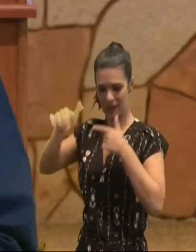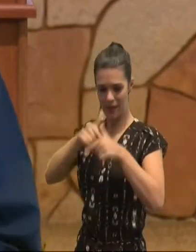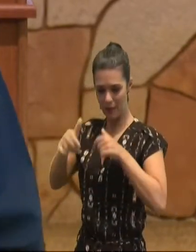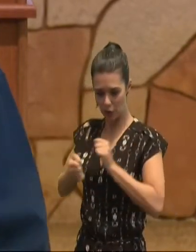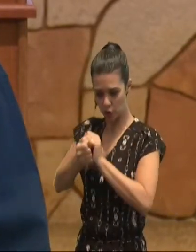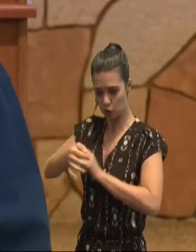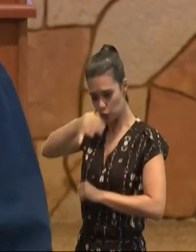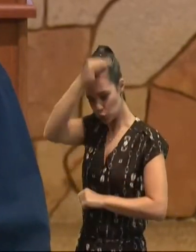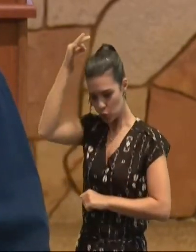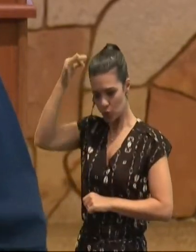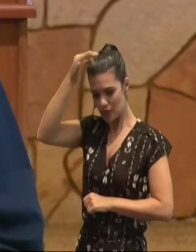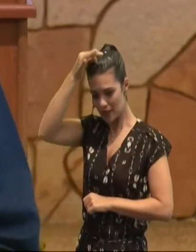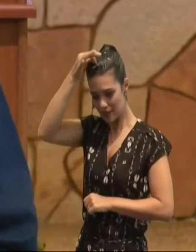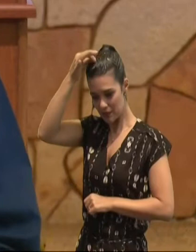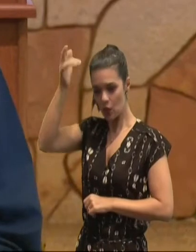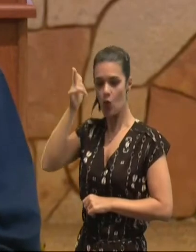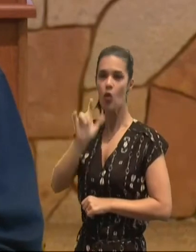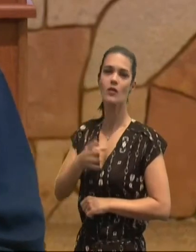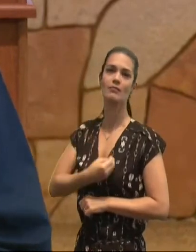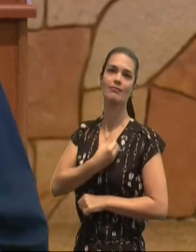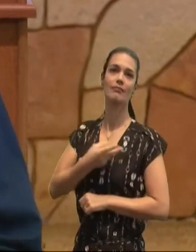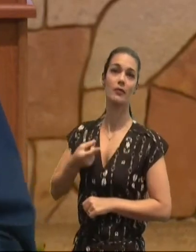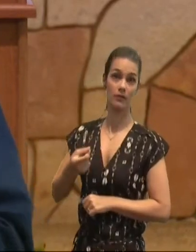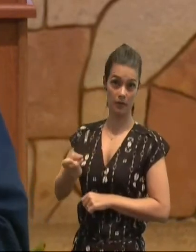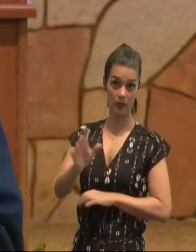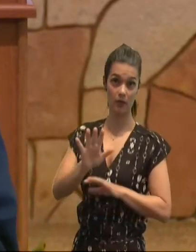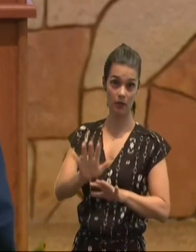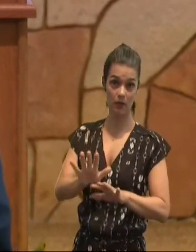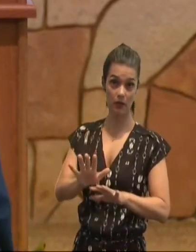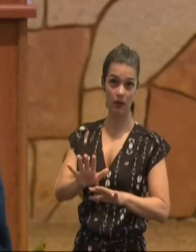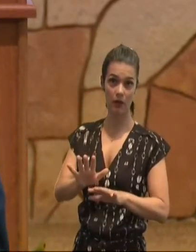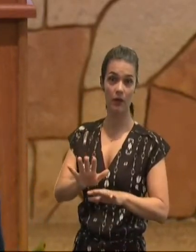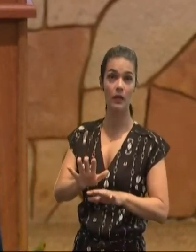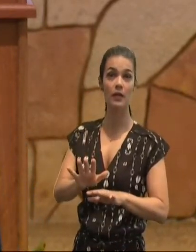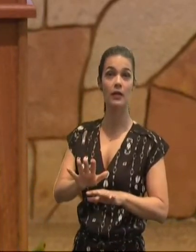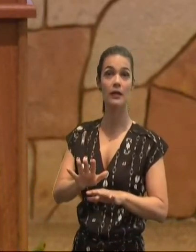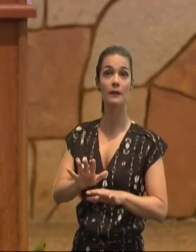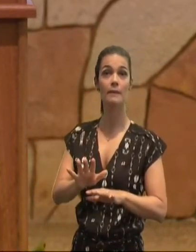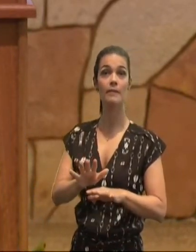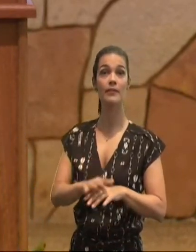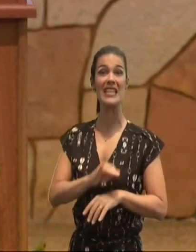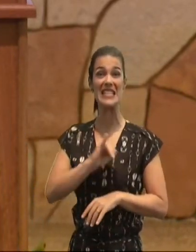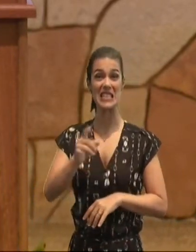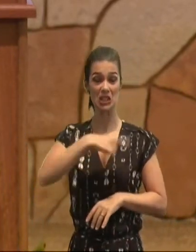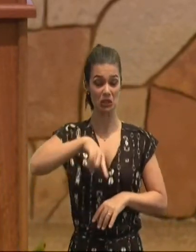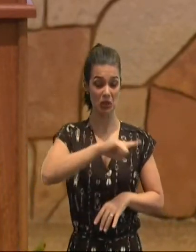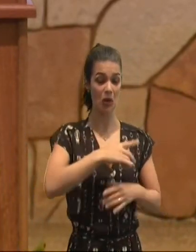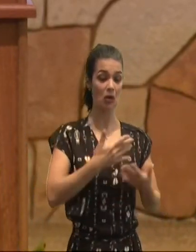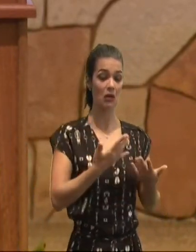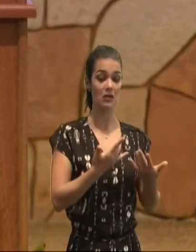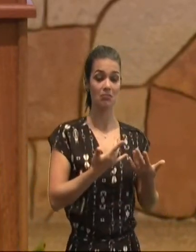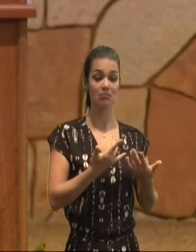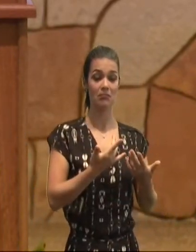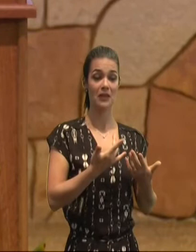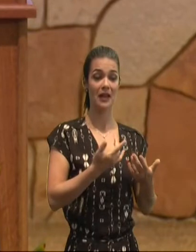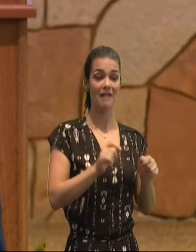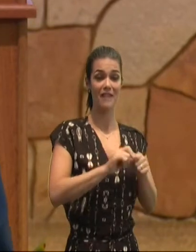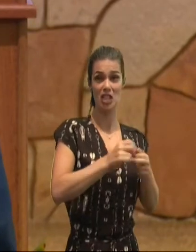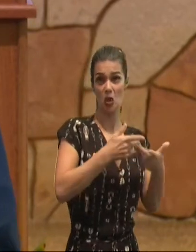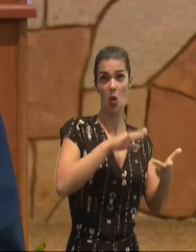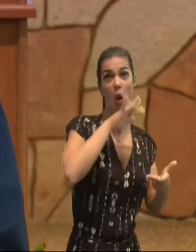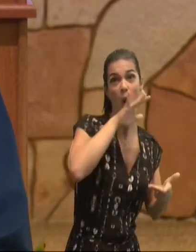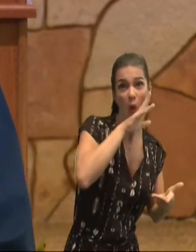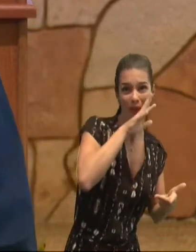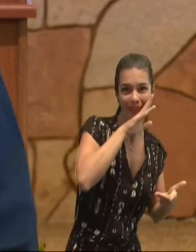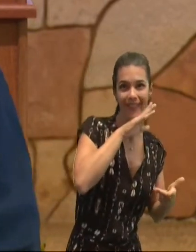fazer o bem, porque, a seu tempo, se faremos, se não, desfalecermos, por isso, enquanto tivermos